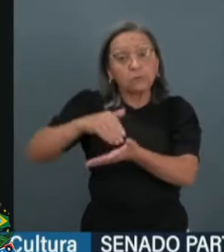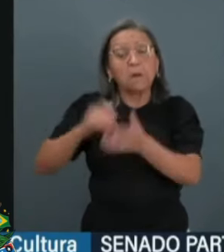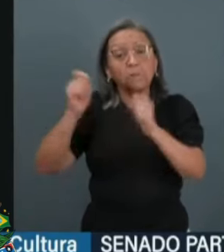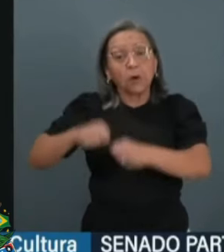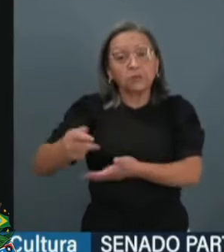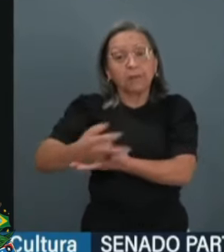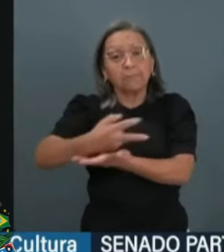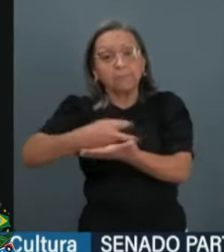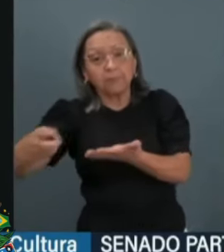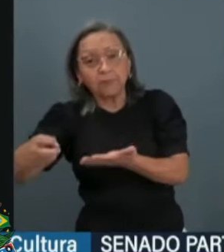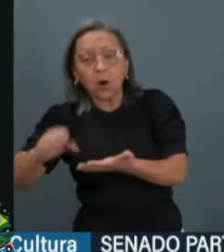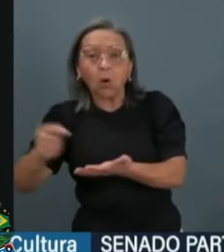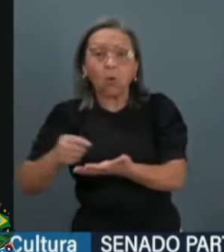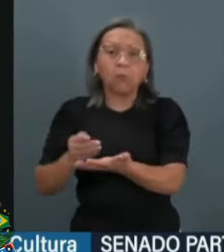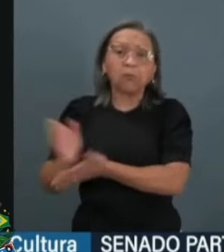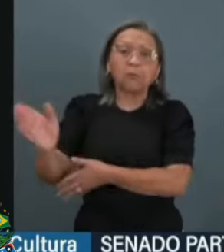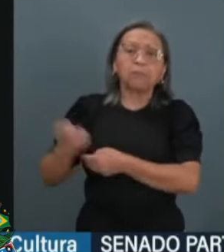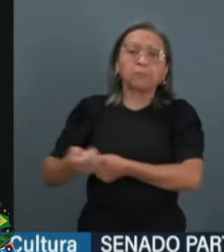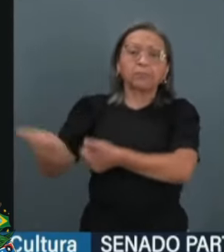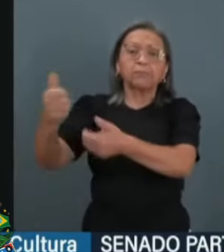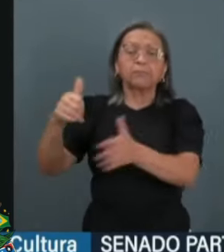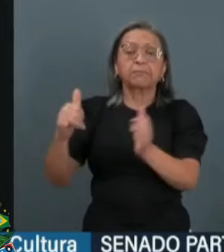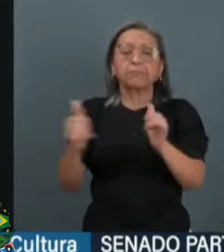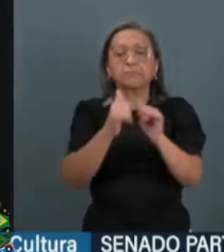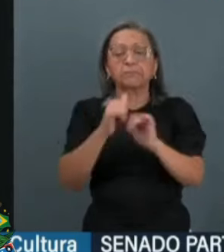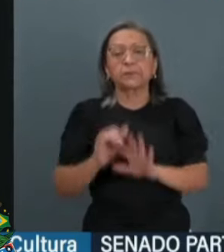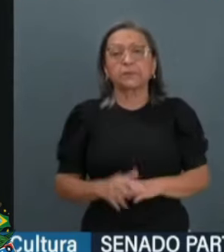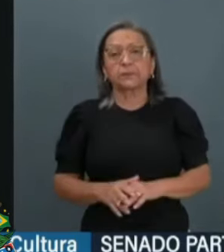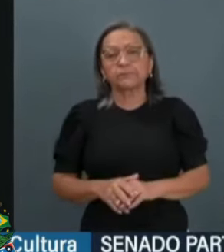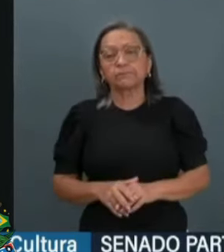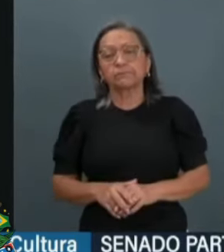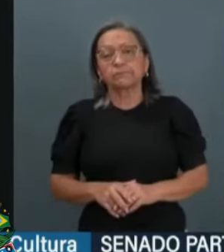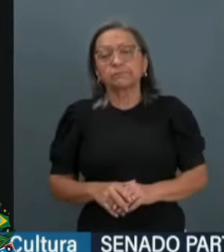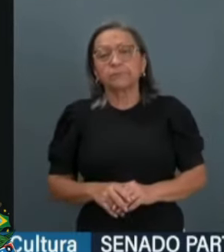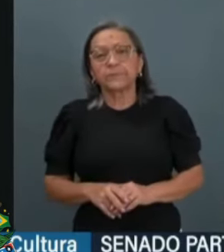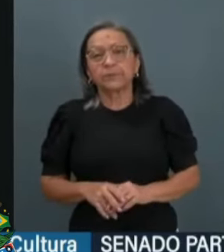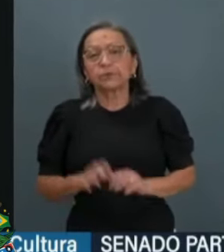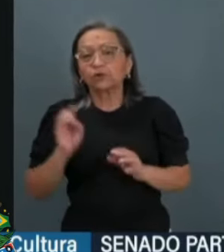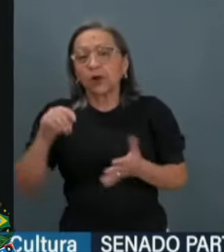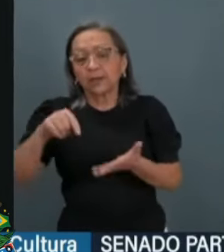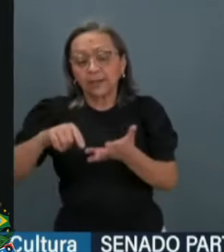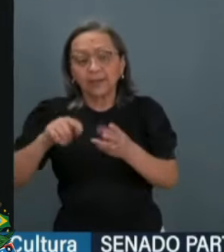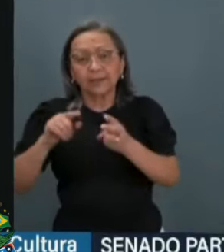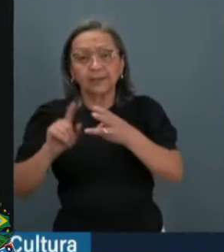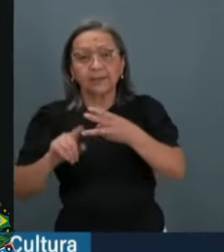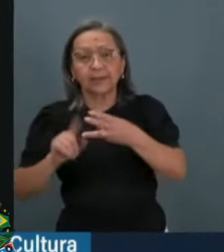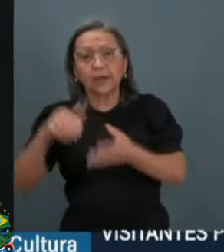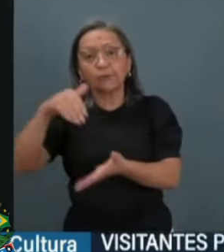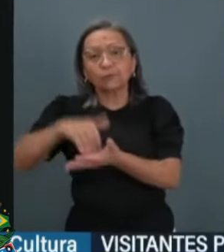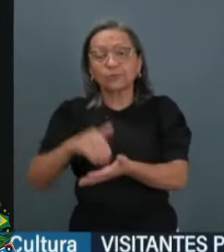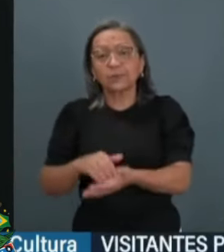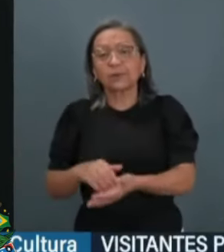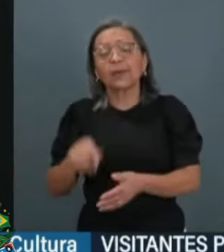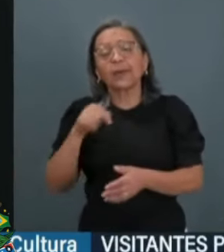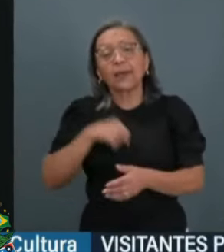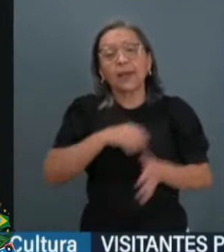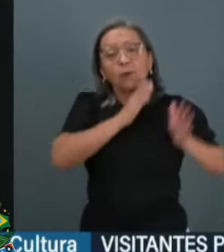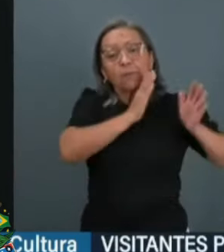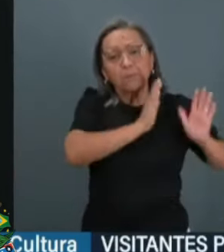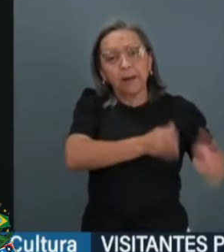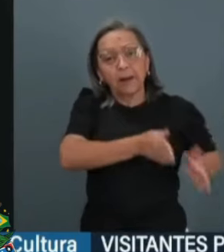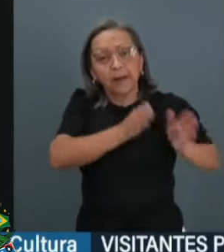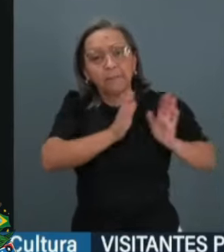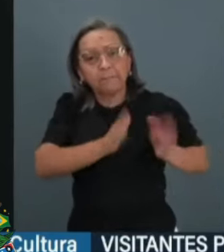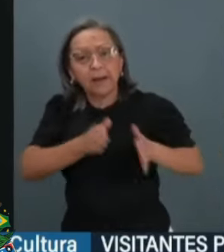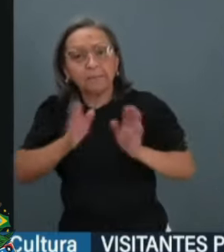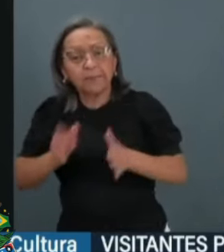absolver, impeachment ou não o denunciado. Apenas nessa ocasião. Esse é o passo a